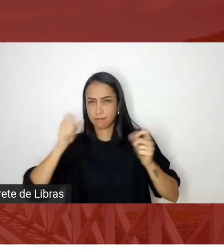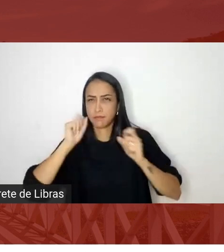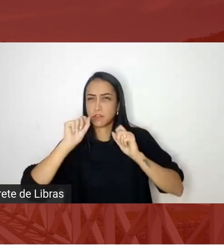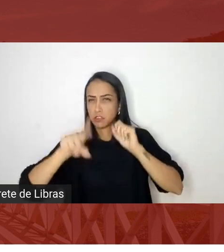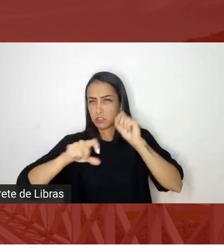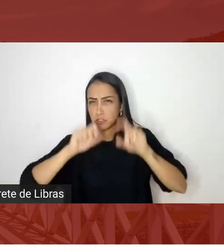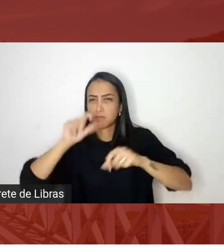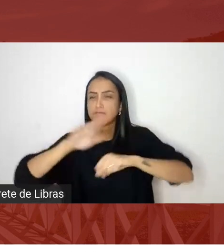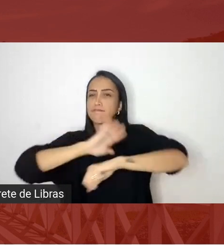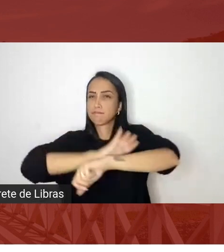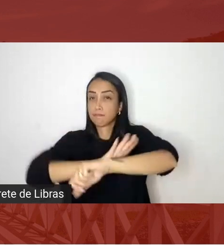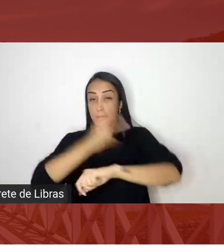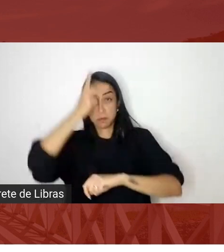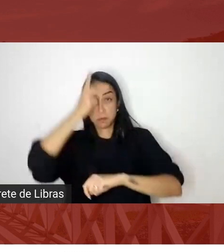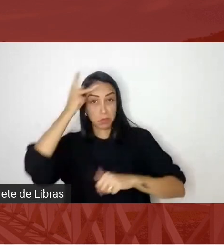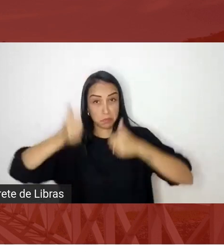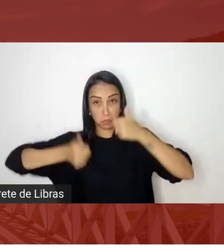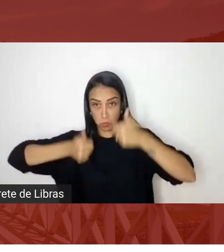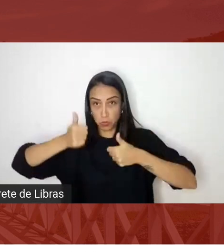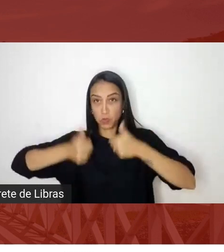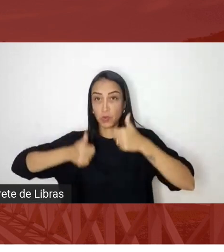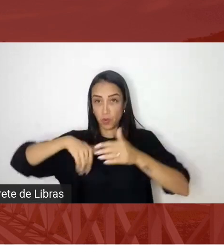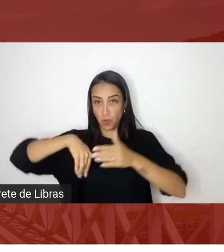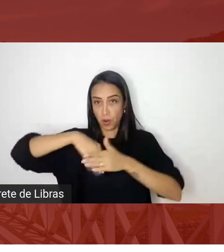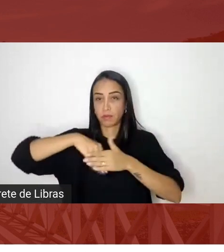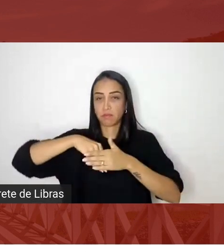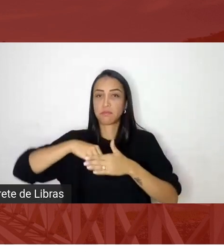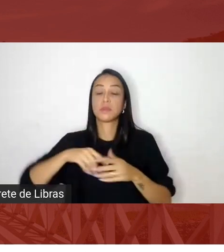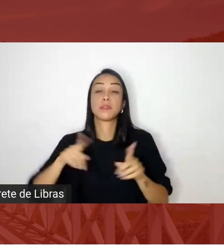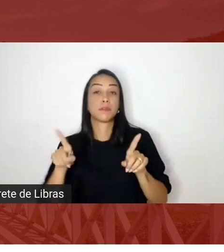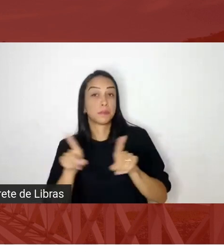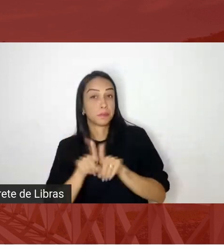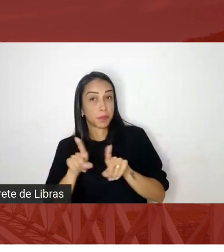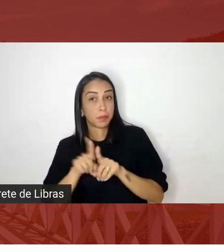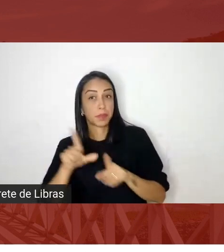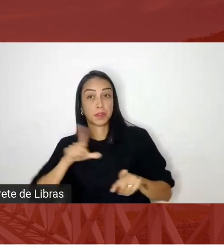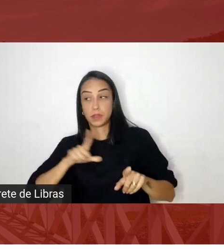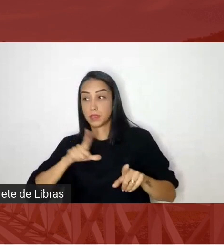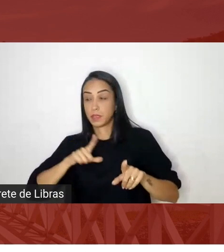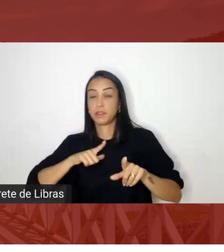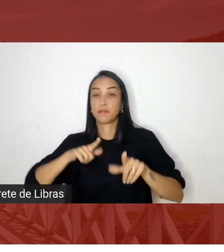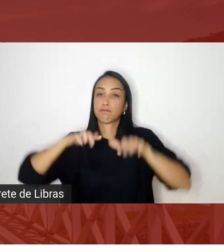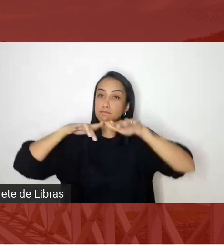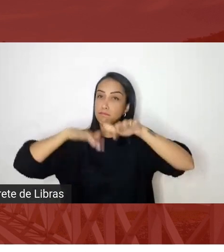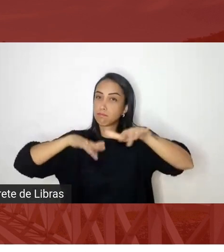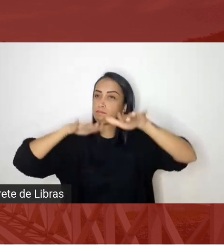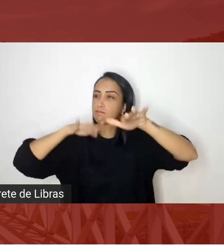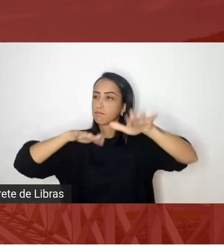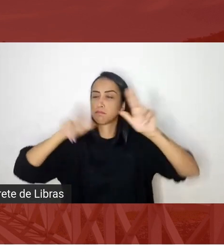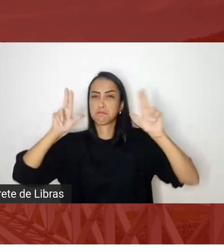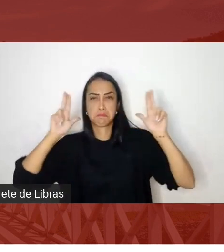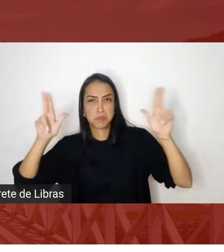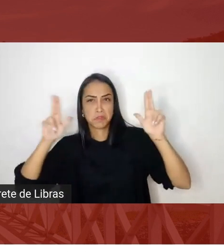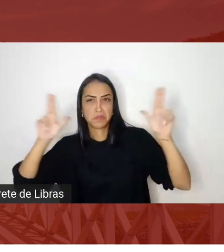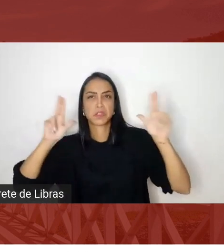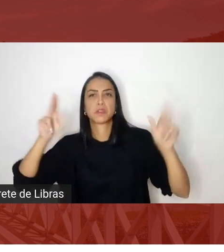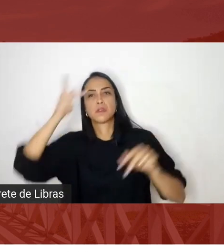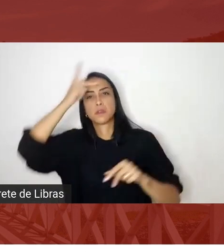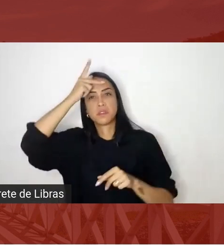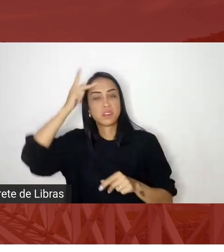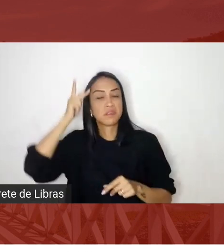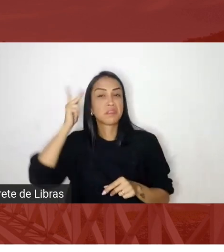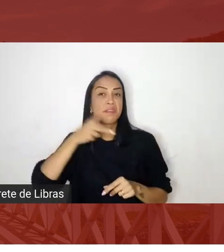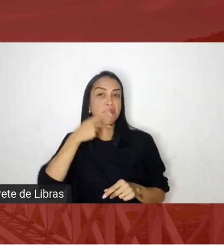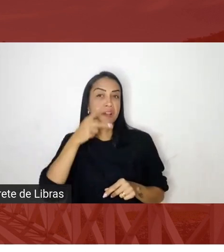negros nós tivemos uma manifestação da Secretaria de Segurança Pública de São Paulo dizendo que os casos de